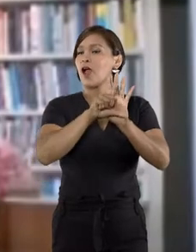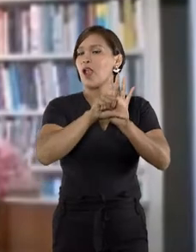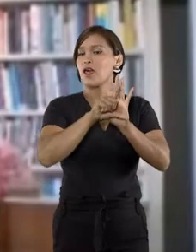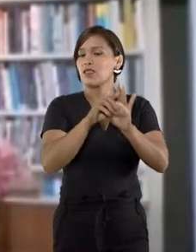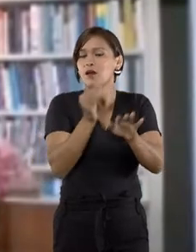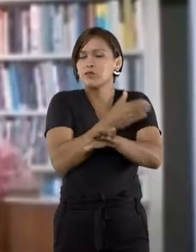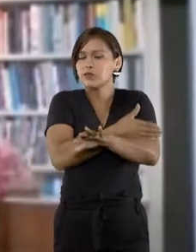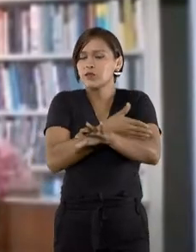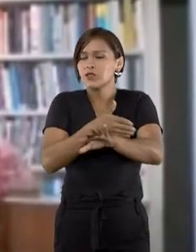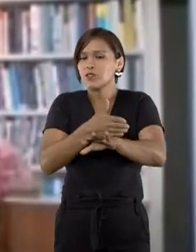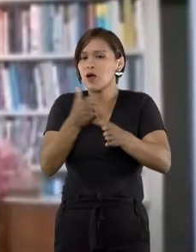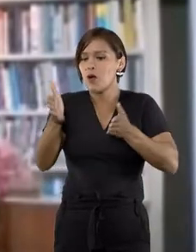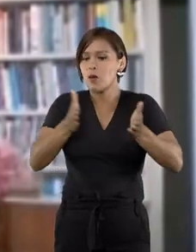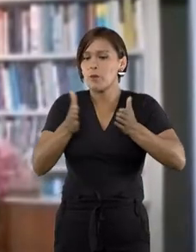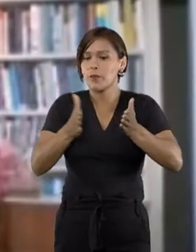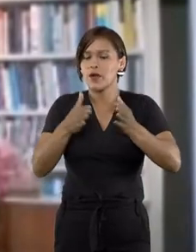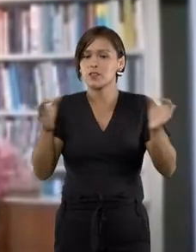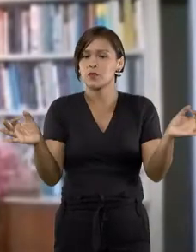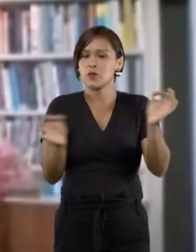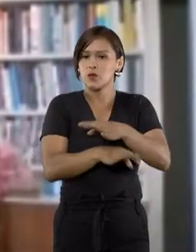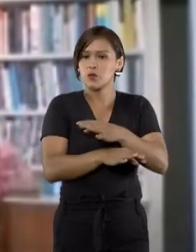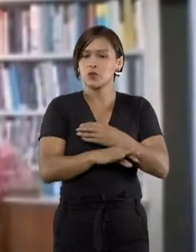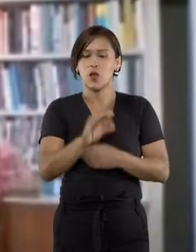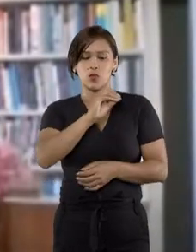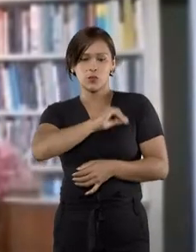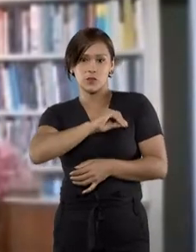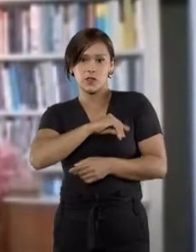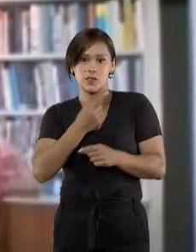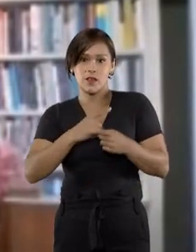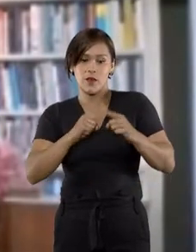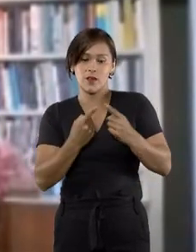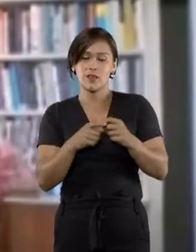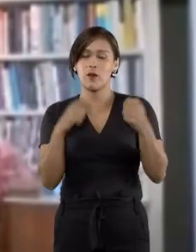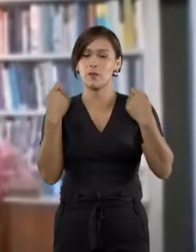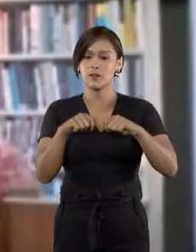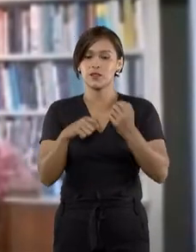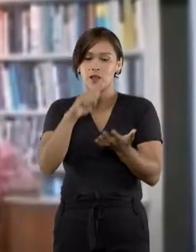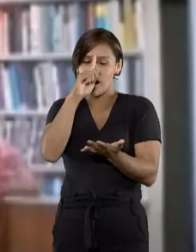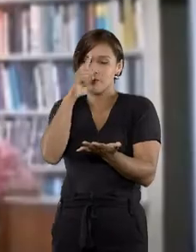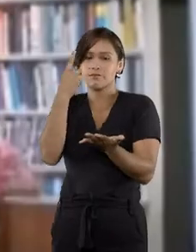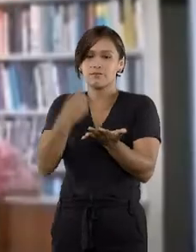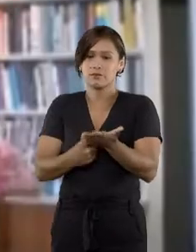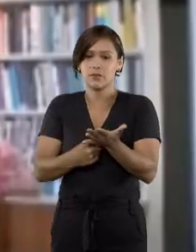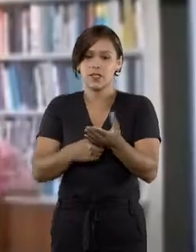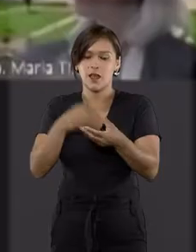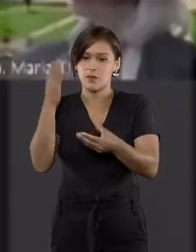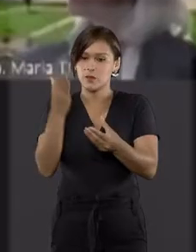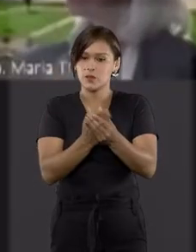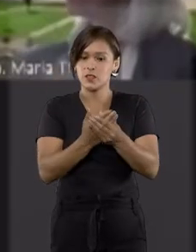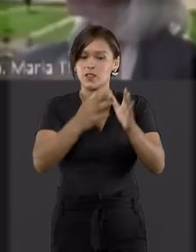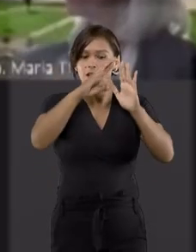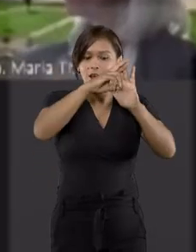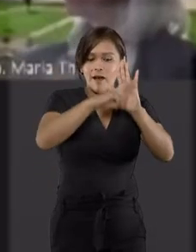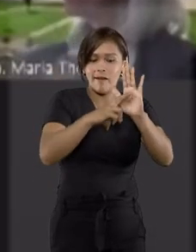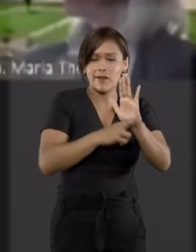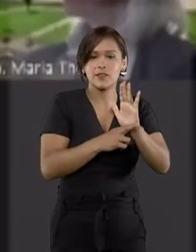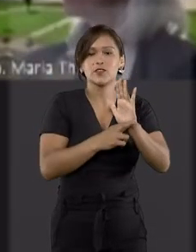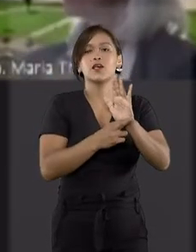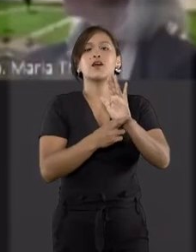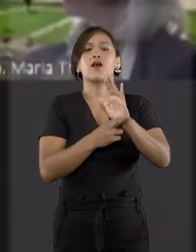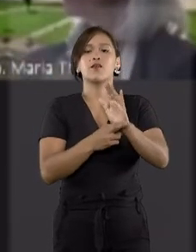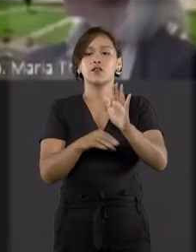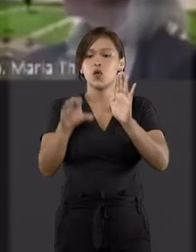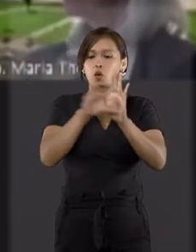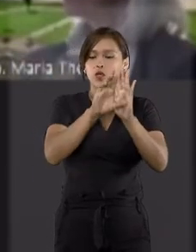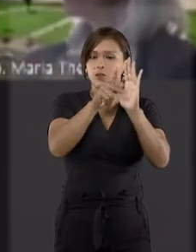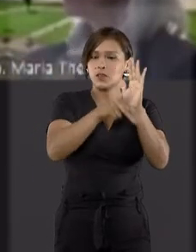não disciplina o prazo para a conclusão do inquérito policial e, por isso, seria aplicável ao caso a regra geral do Código